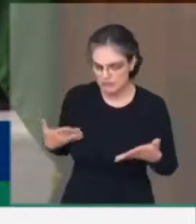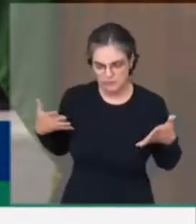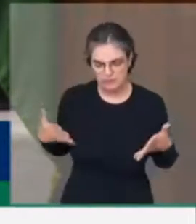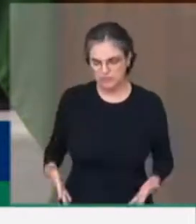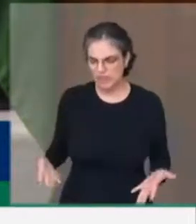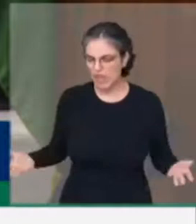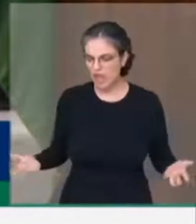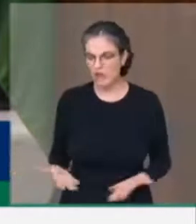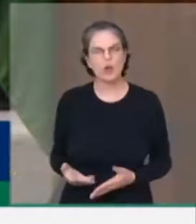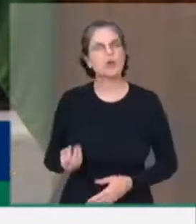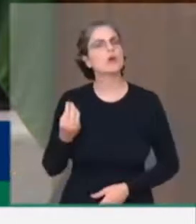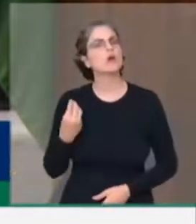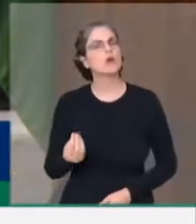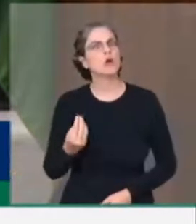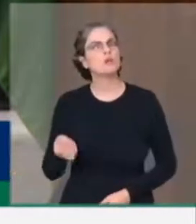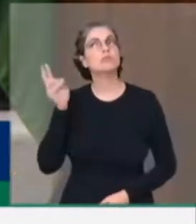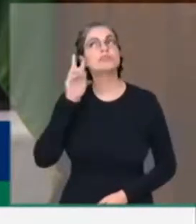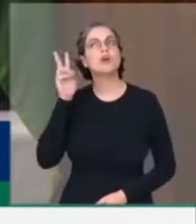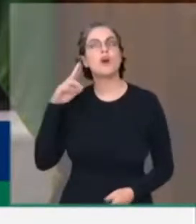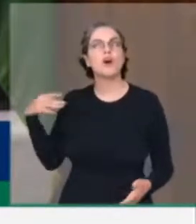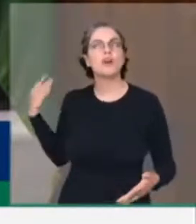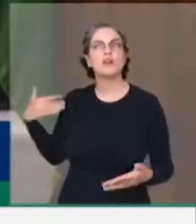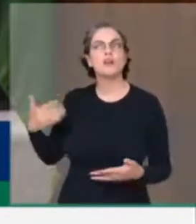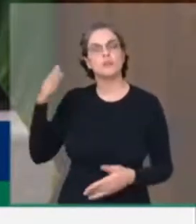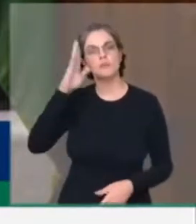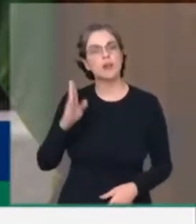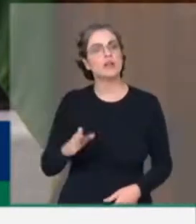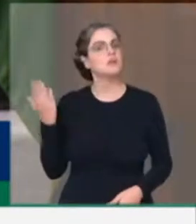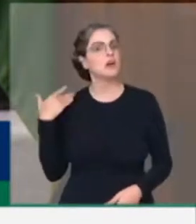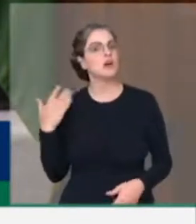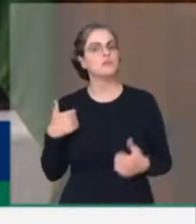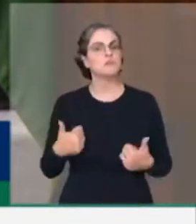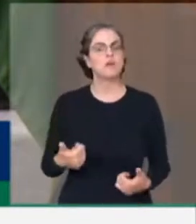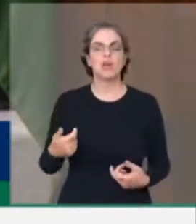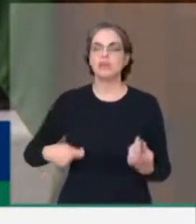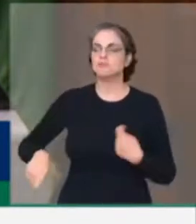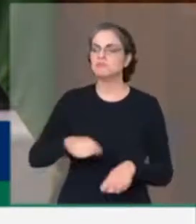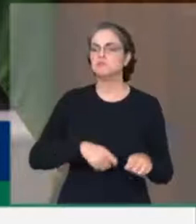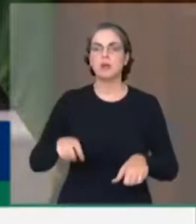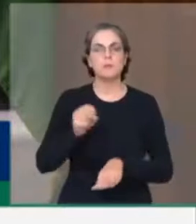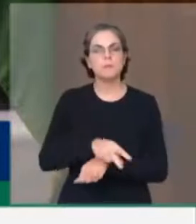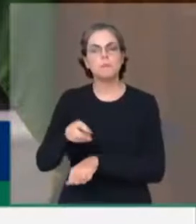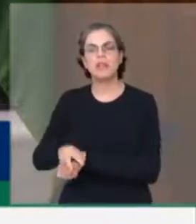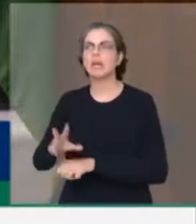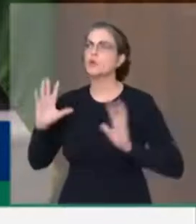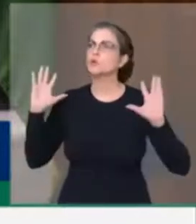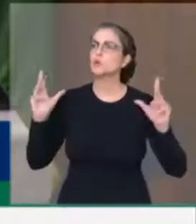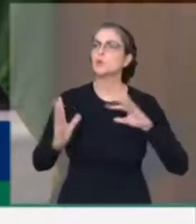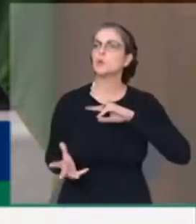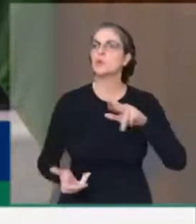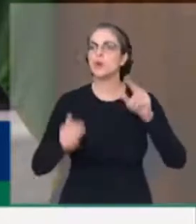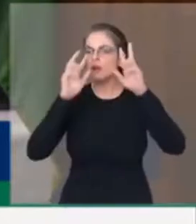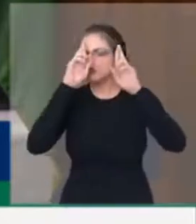Como um país que crescia, gerava emprego, deputado Elvino, respeitado no mundo